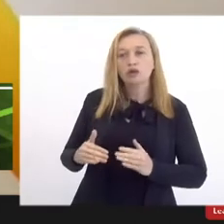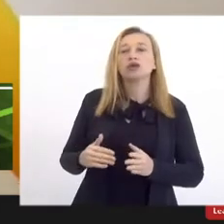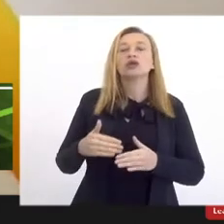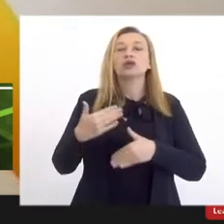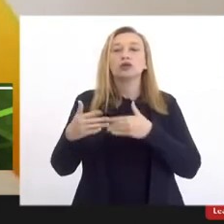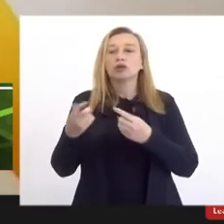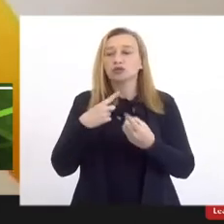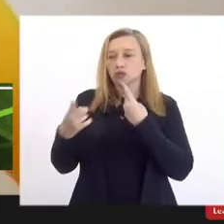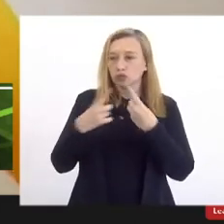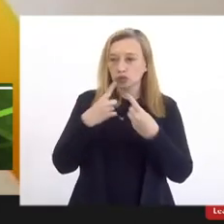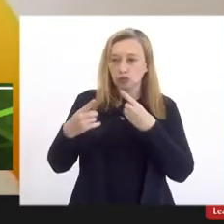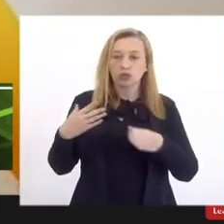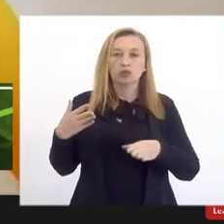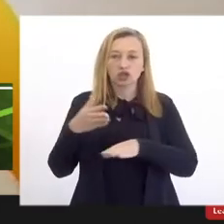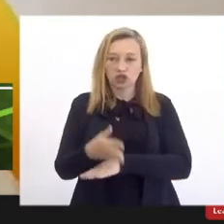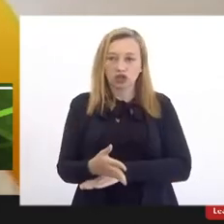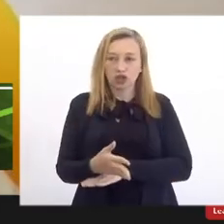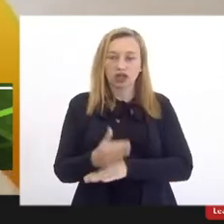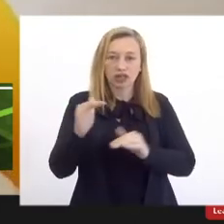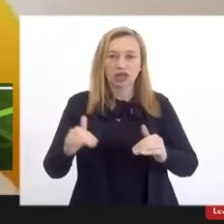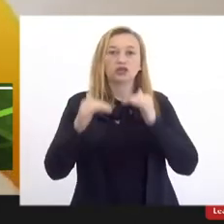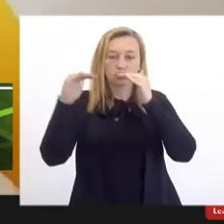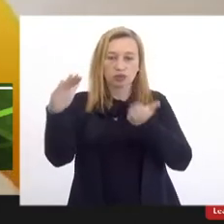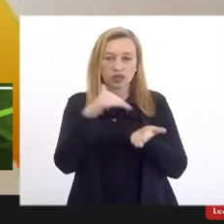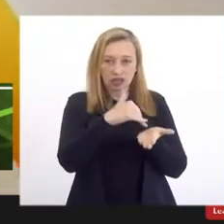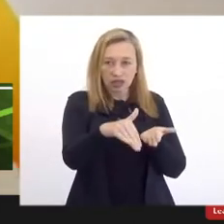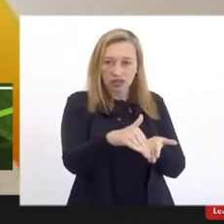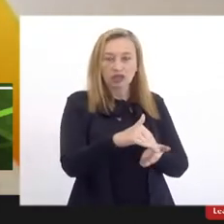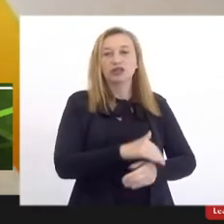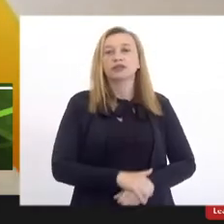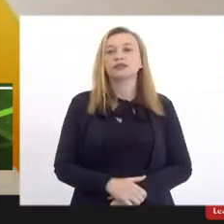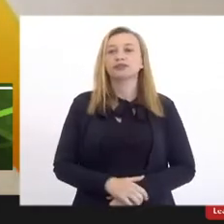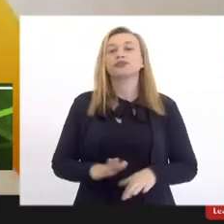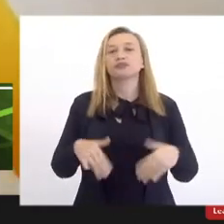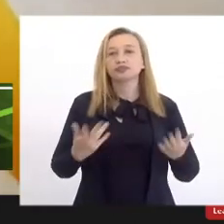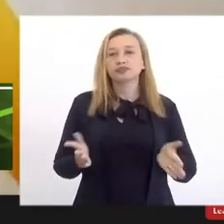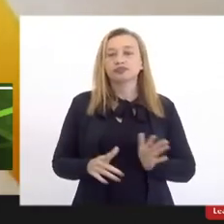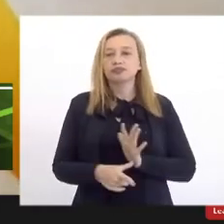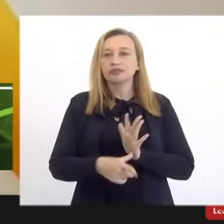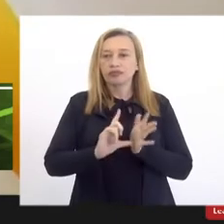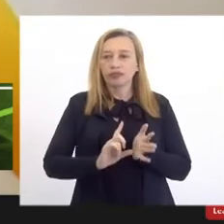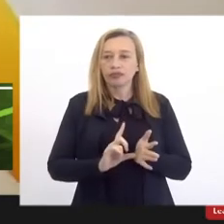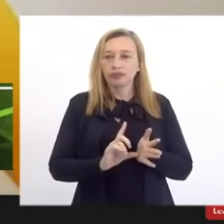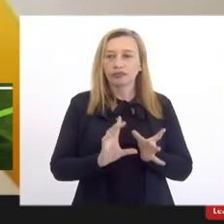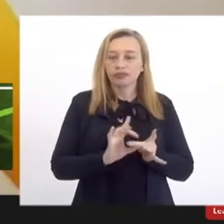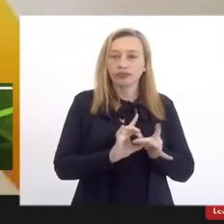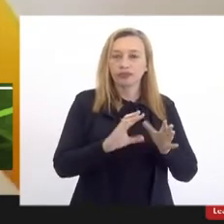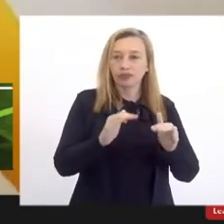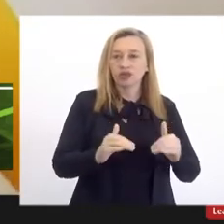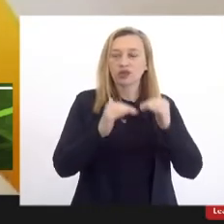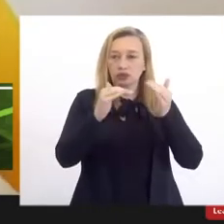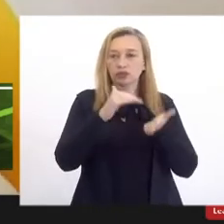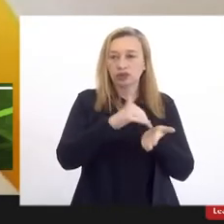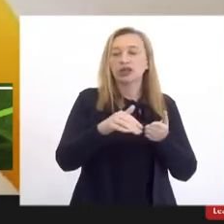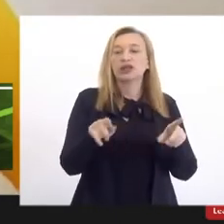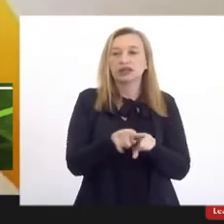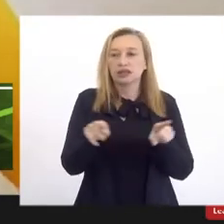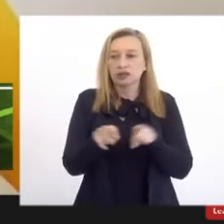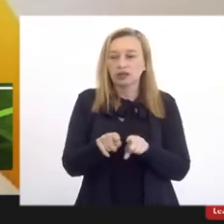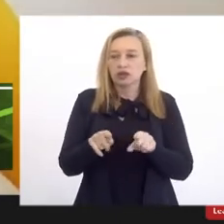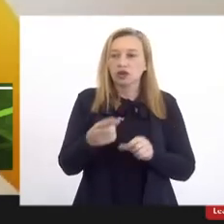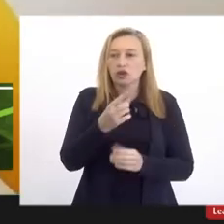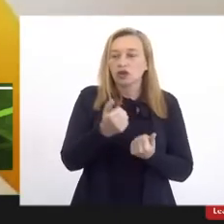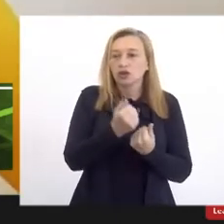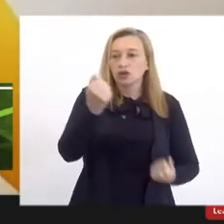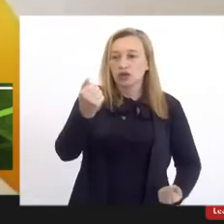de diálogo para chegar até a subsecretaria. Então, antes ainda de passar a palavra ao subsecretário, vou passar também para o vice